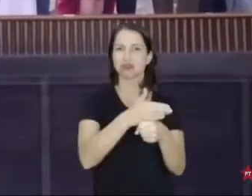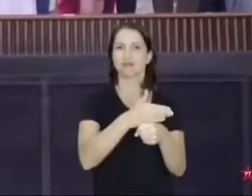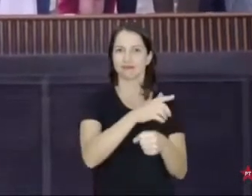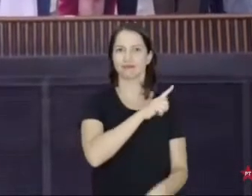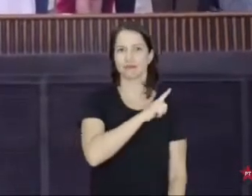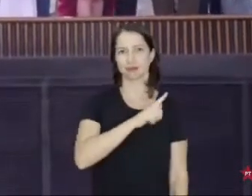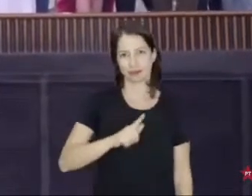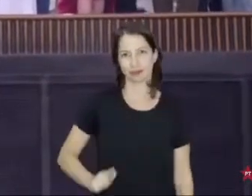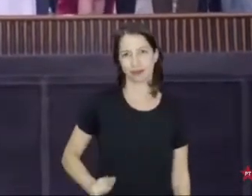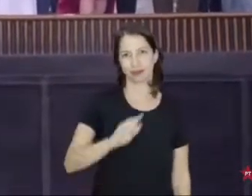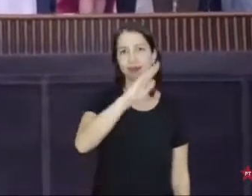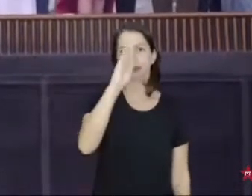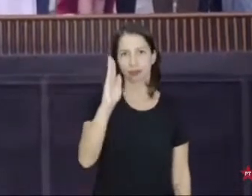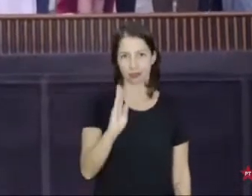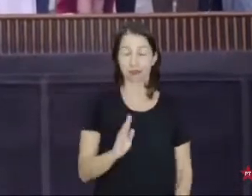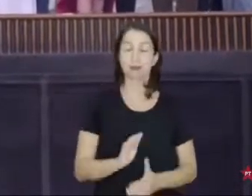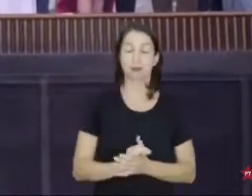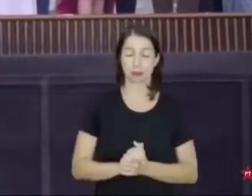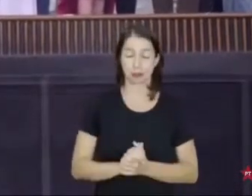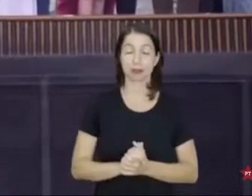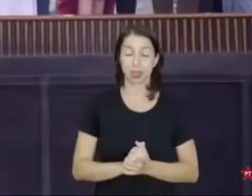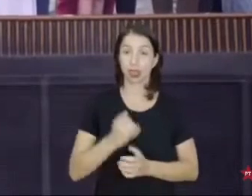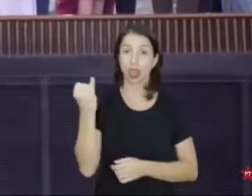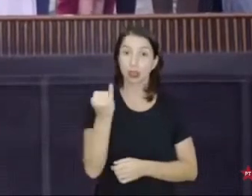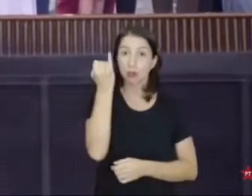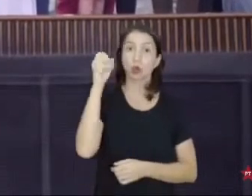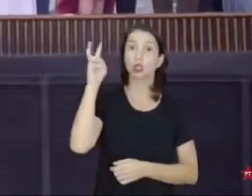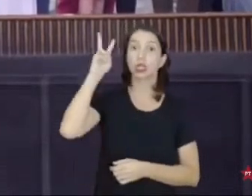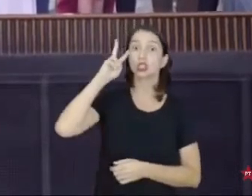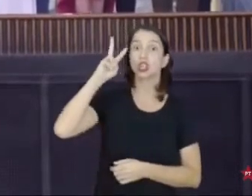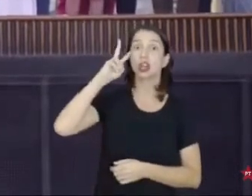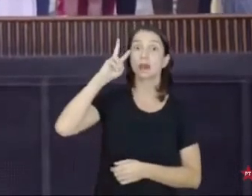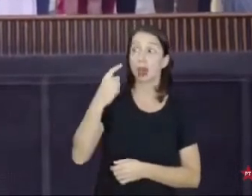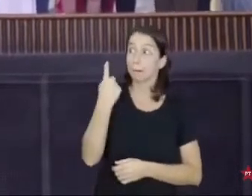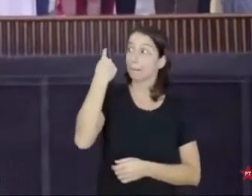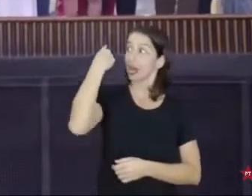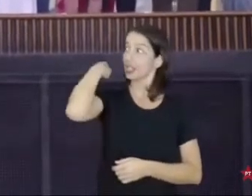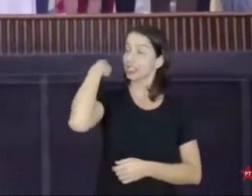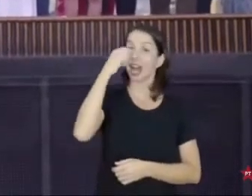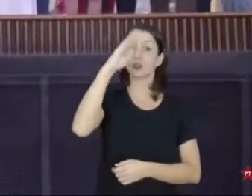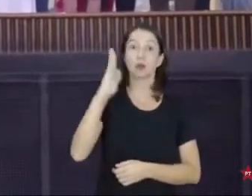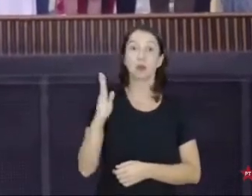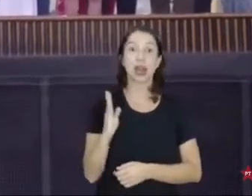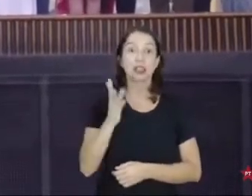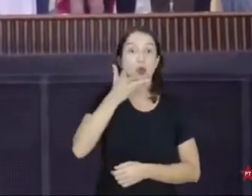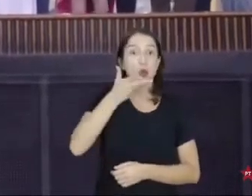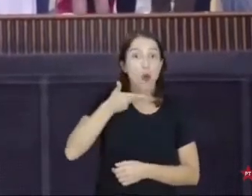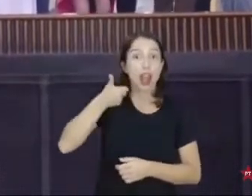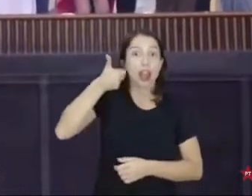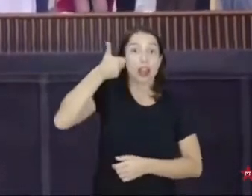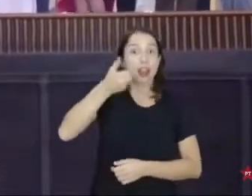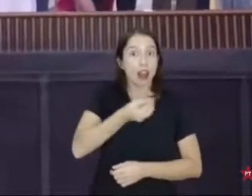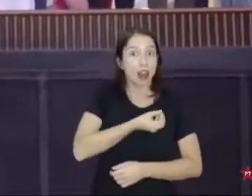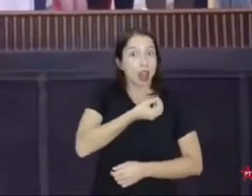Primeiro, a gente tem que lembrar que esse país já teve qualidade de vida melhor. A gente tem que mostrar que esse país